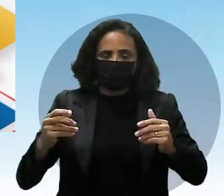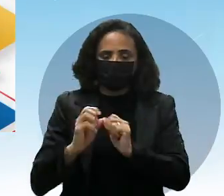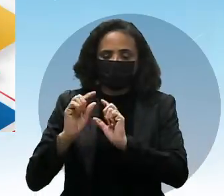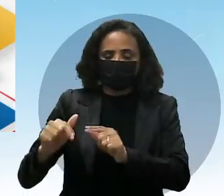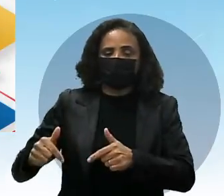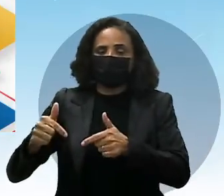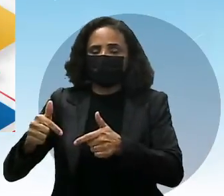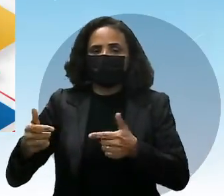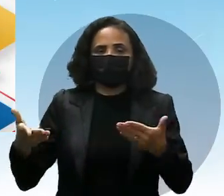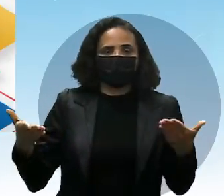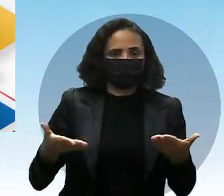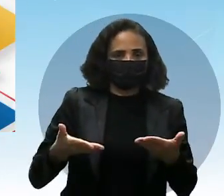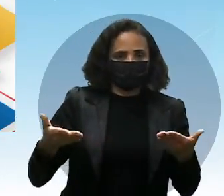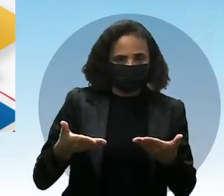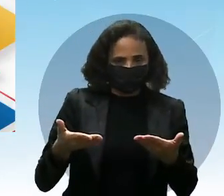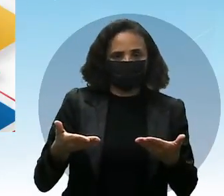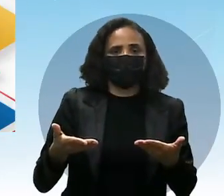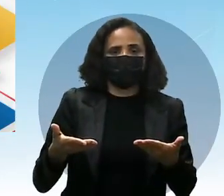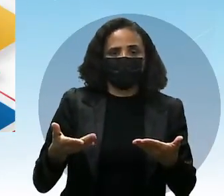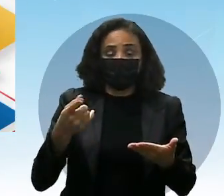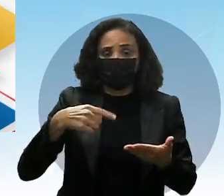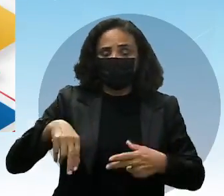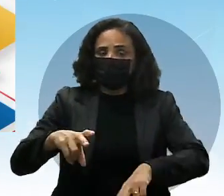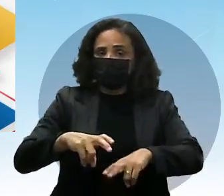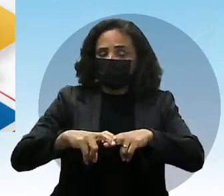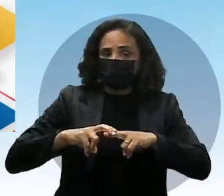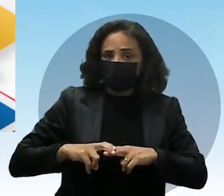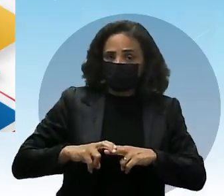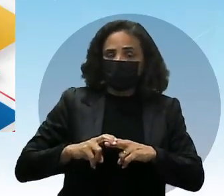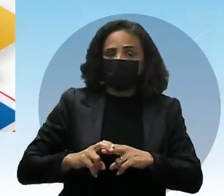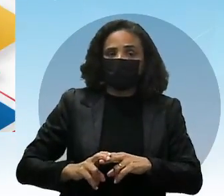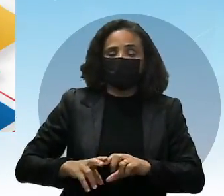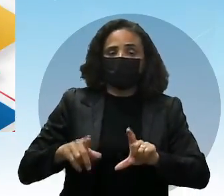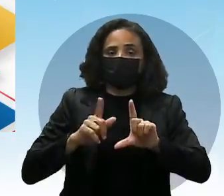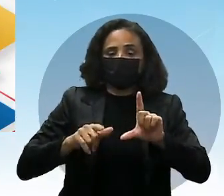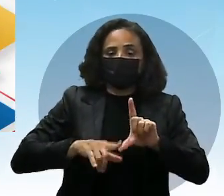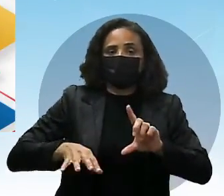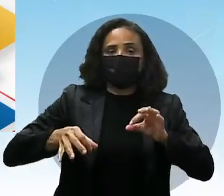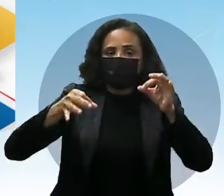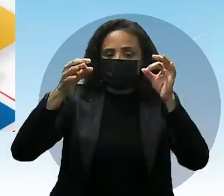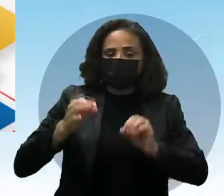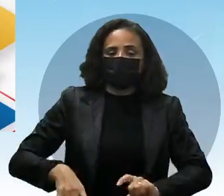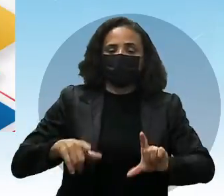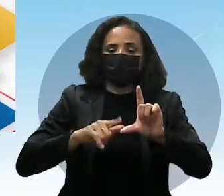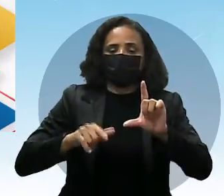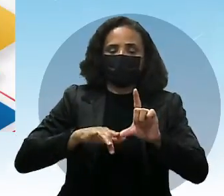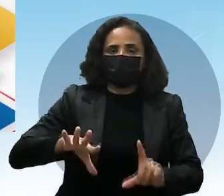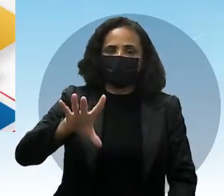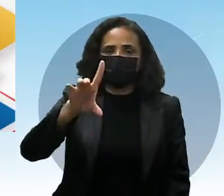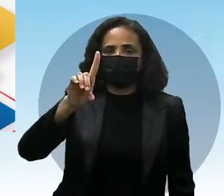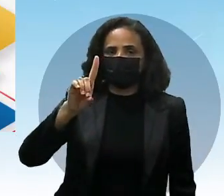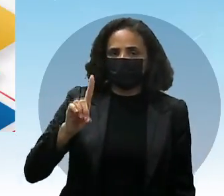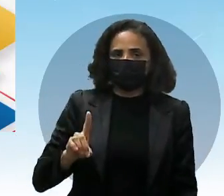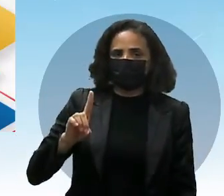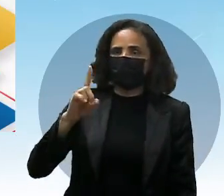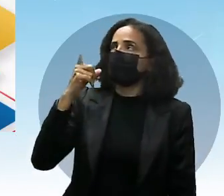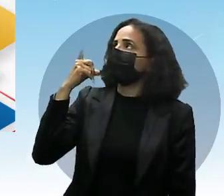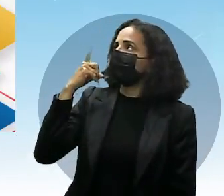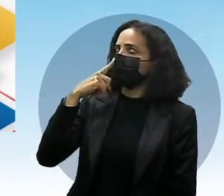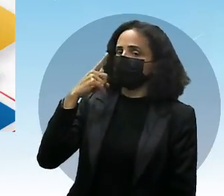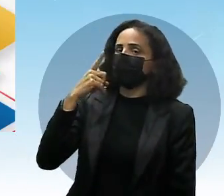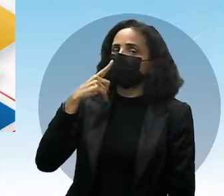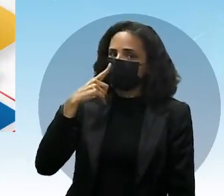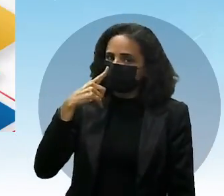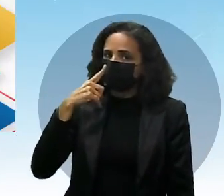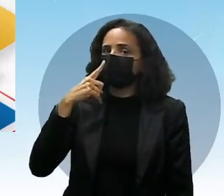Por isso que a questão correta é, letra D, what do you do?